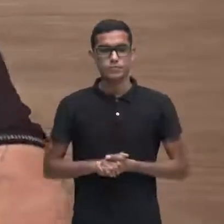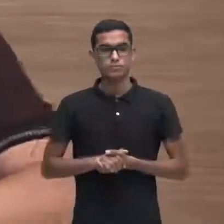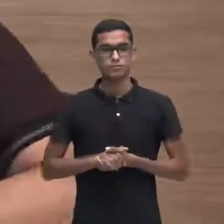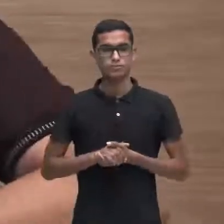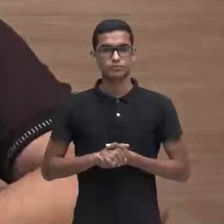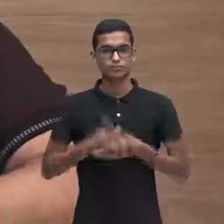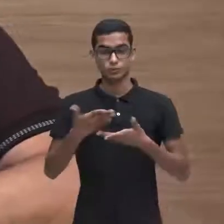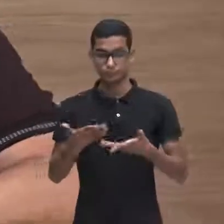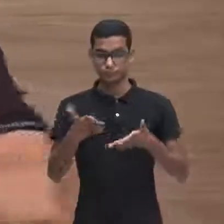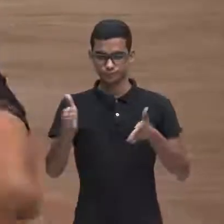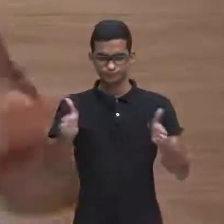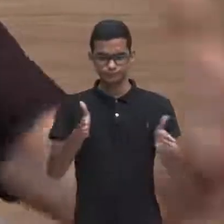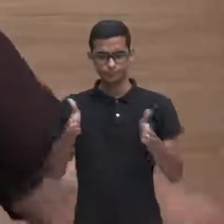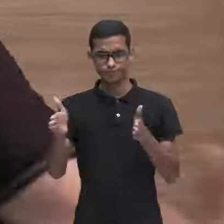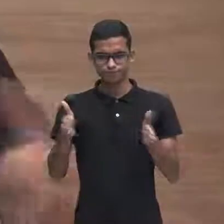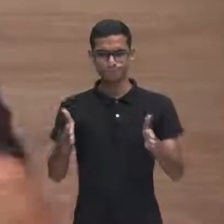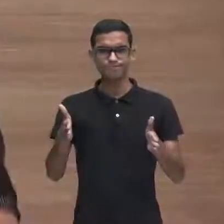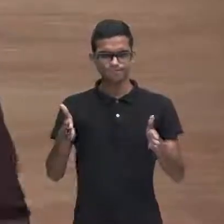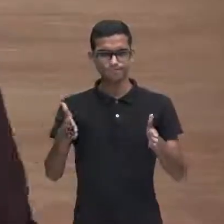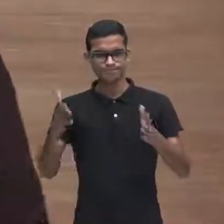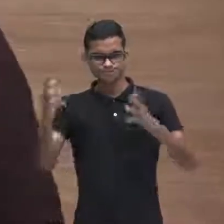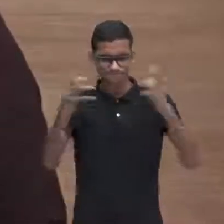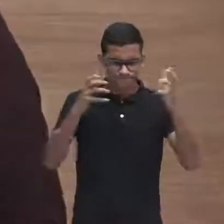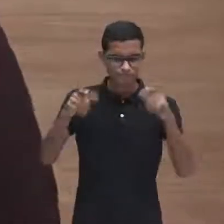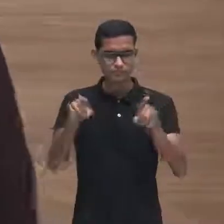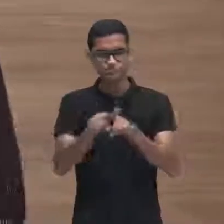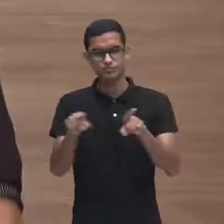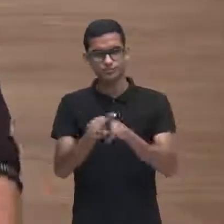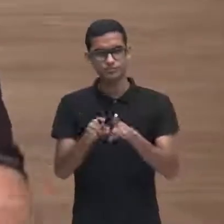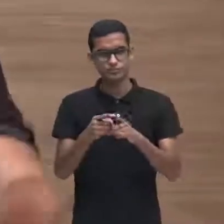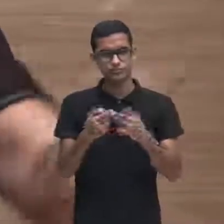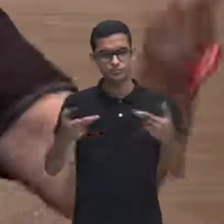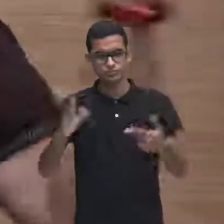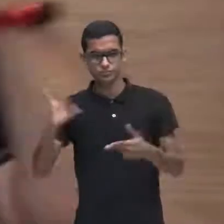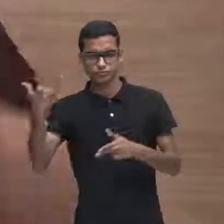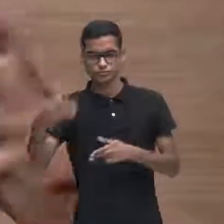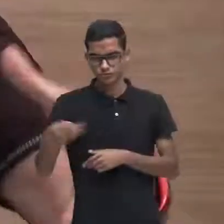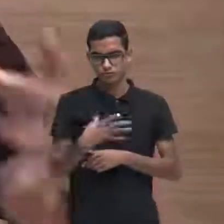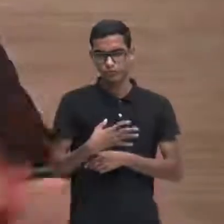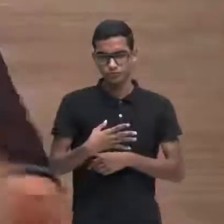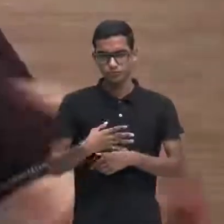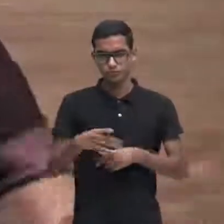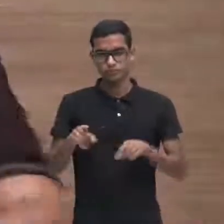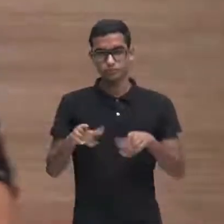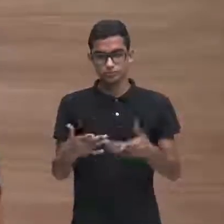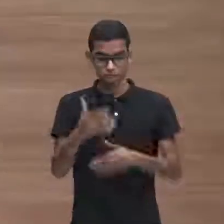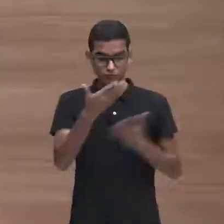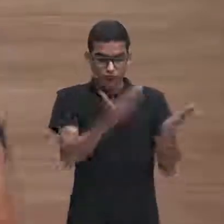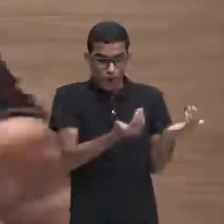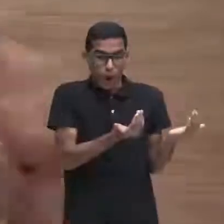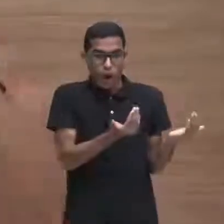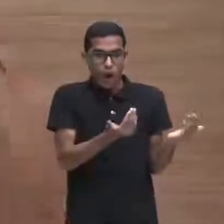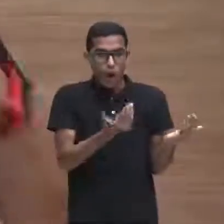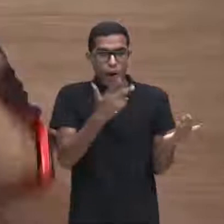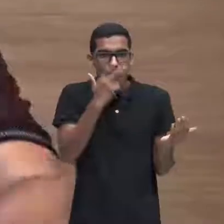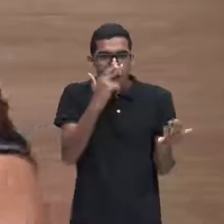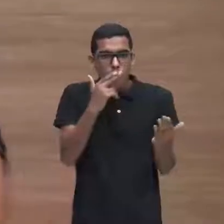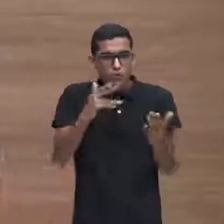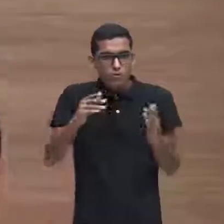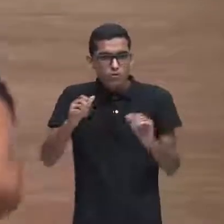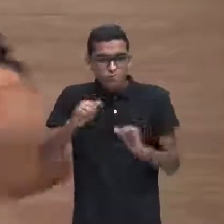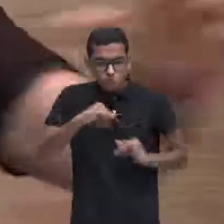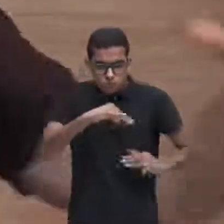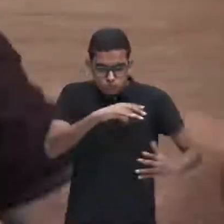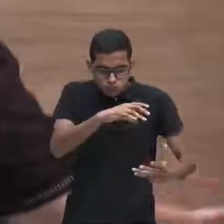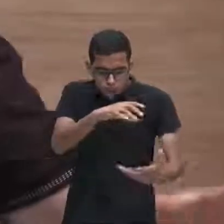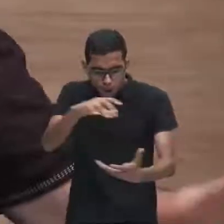período de grandiosidade e o adolescente mergulha o mundo do adolescente é um mundo o mundo de vocês é um